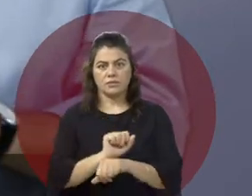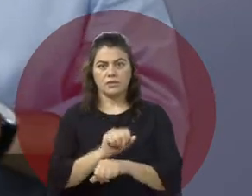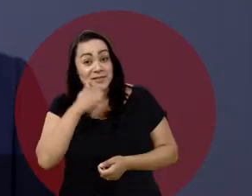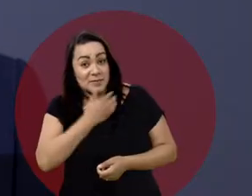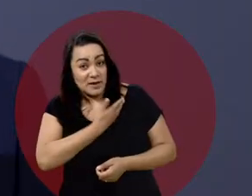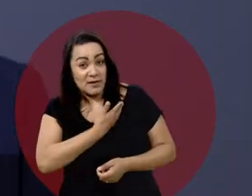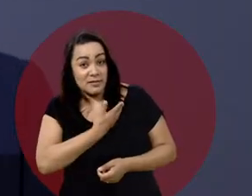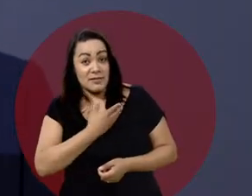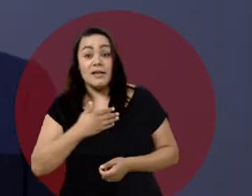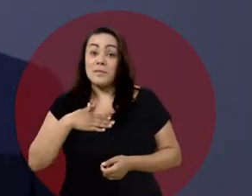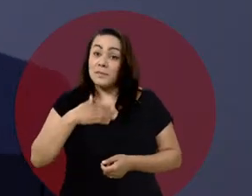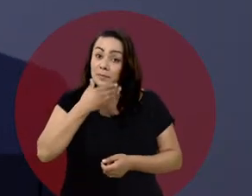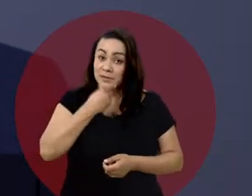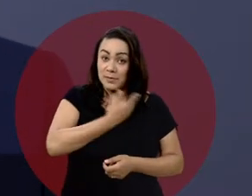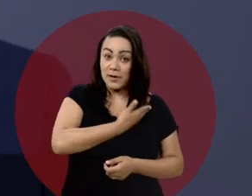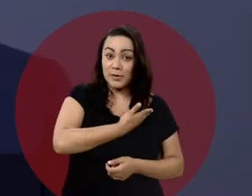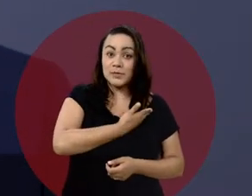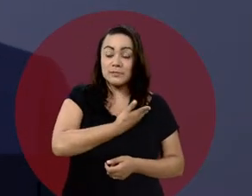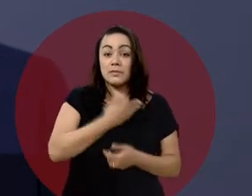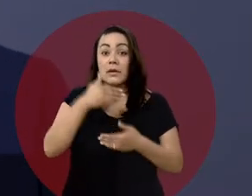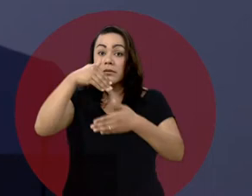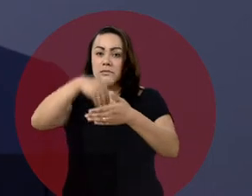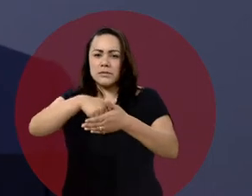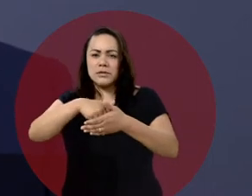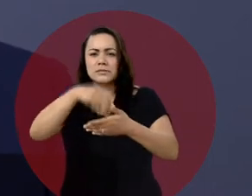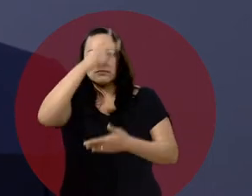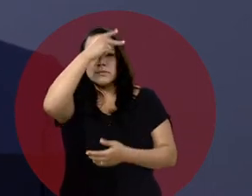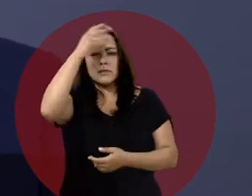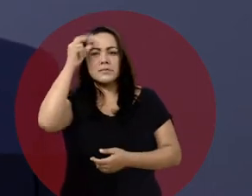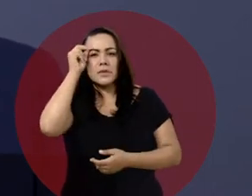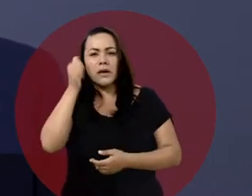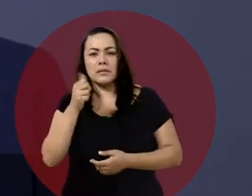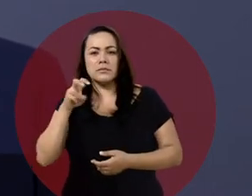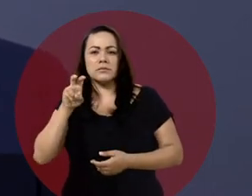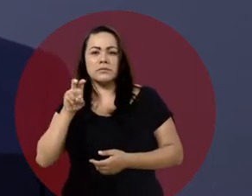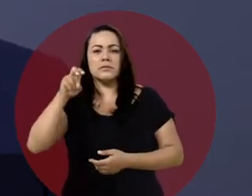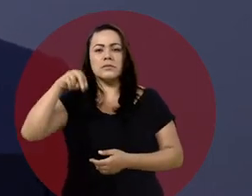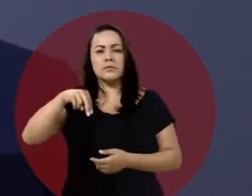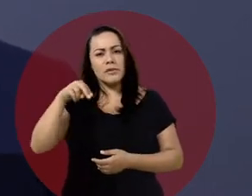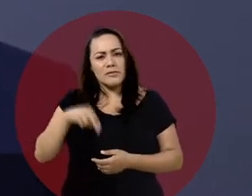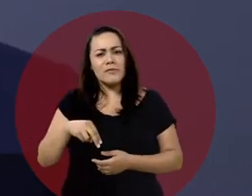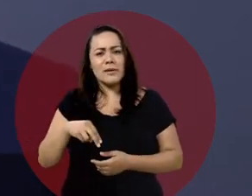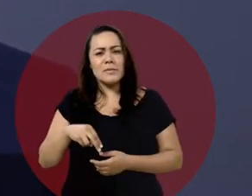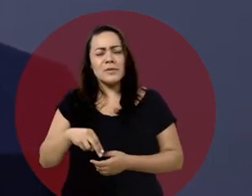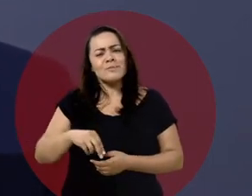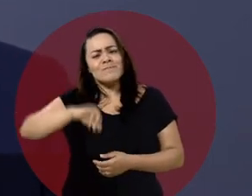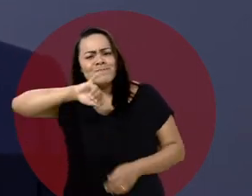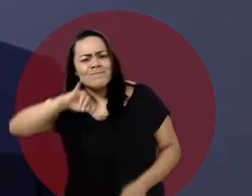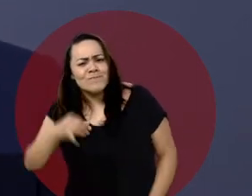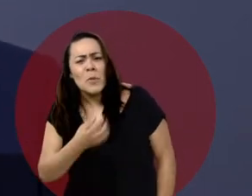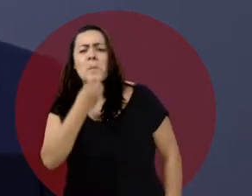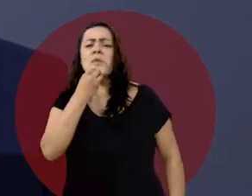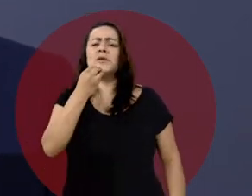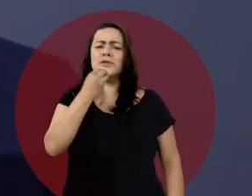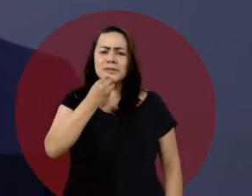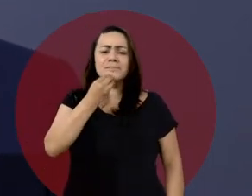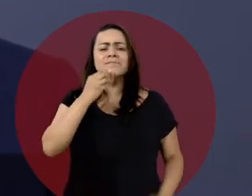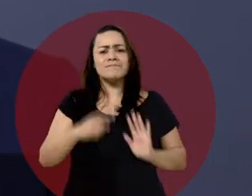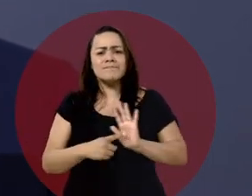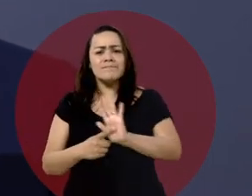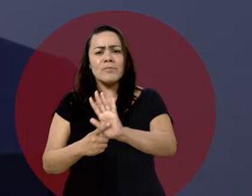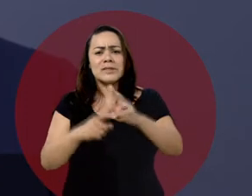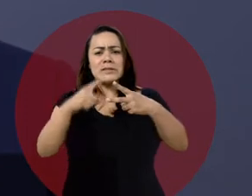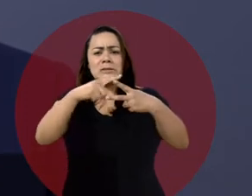Minhas amigas e meus amigos, as eleições municipais de 15 de novembro são uma extraordinária oportunidade de